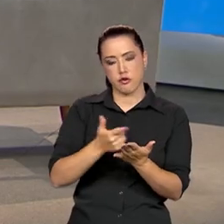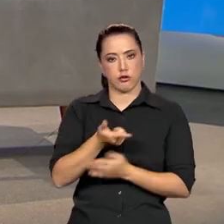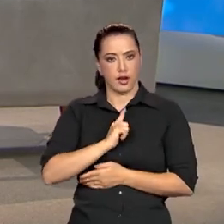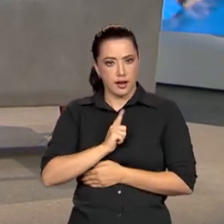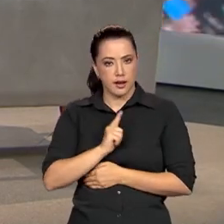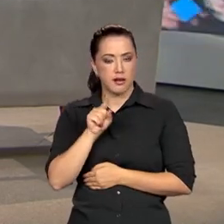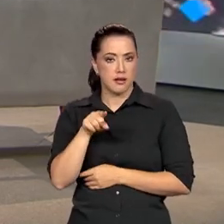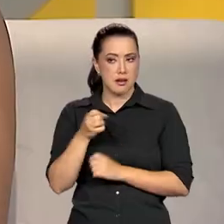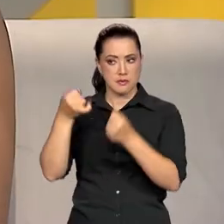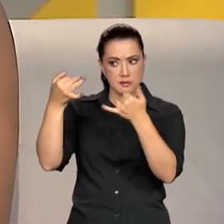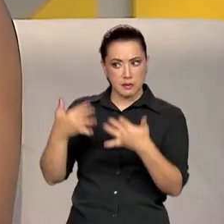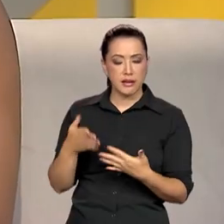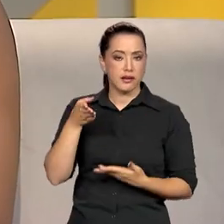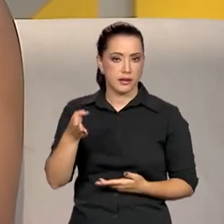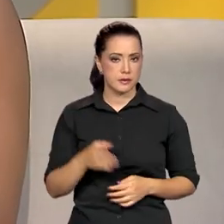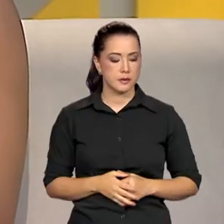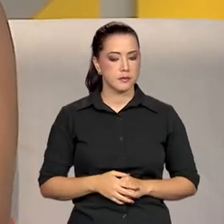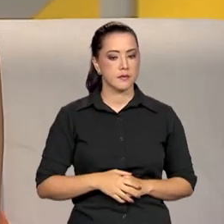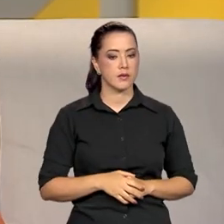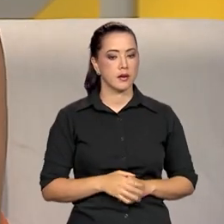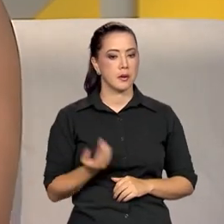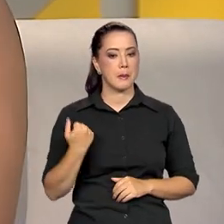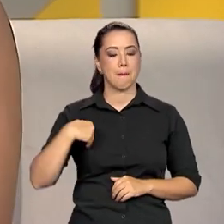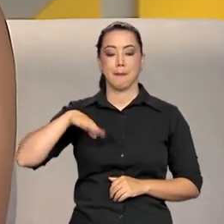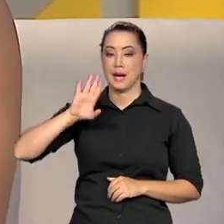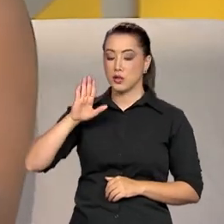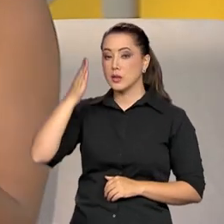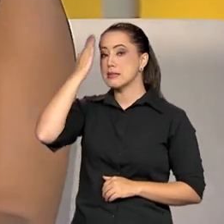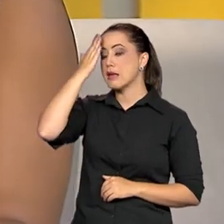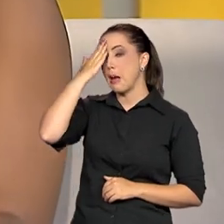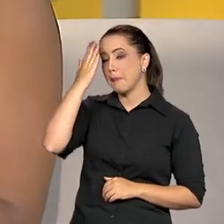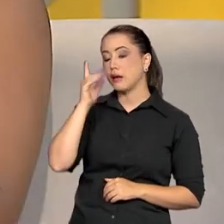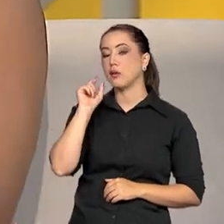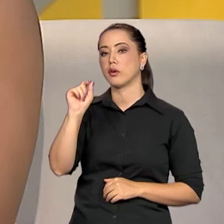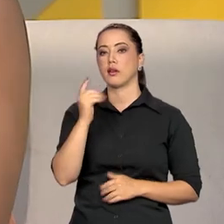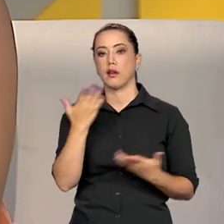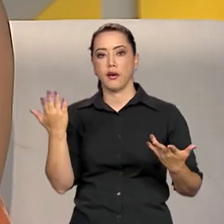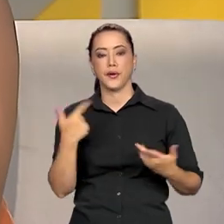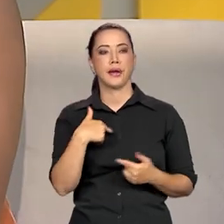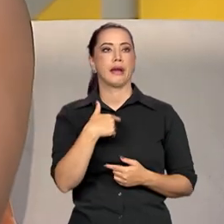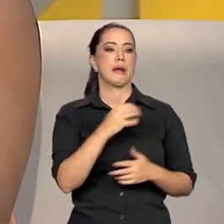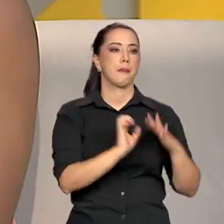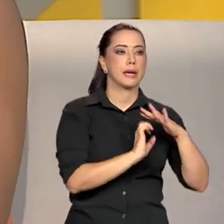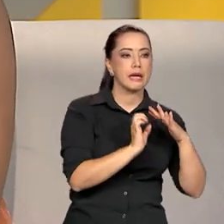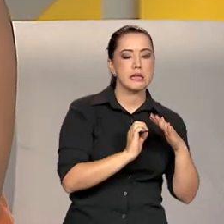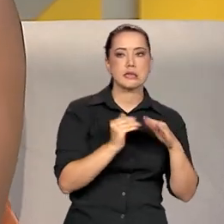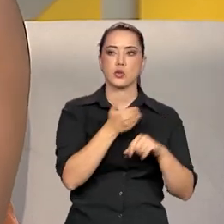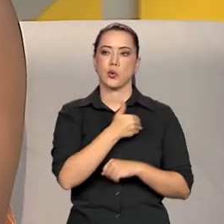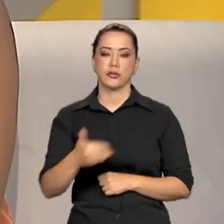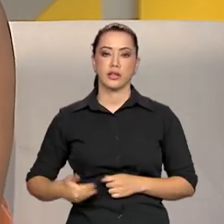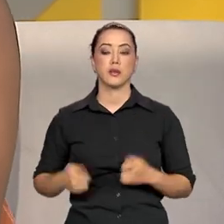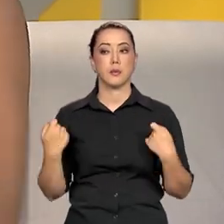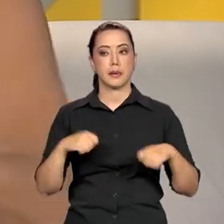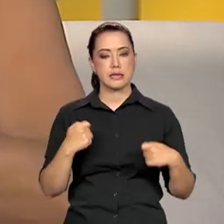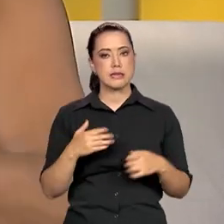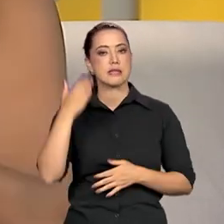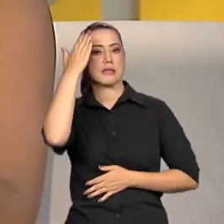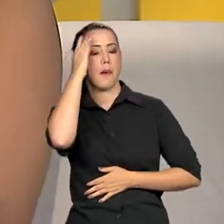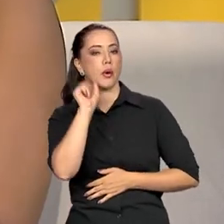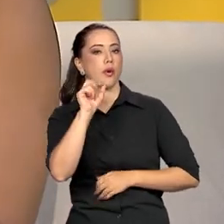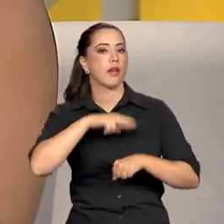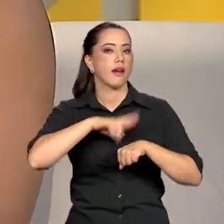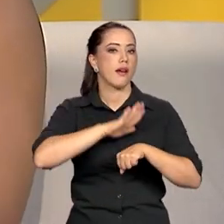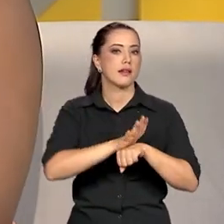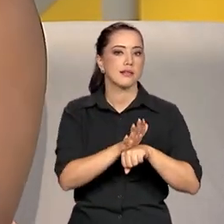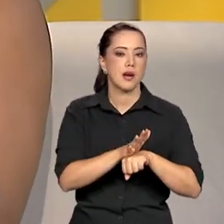cada coisa que você falou. Eu acho que para além do letramento racial, onde empresas e o governo e tantos outros lugares precisam ter, é também